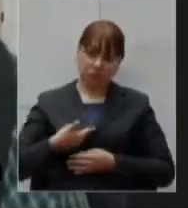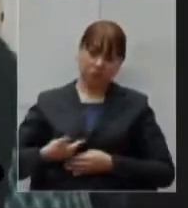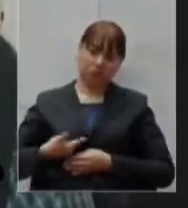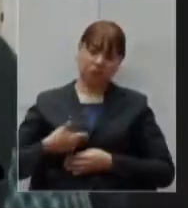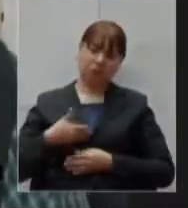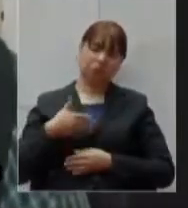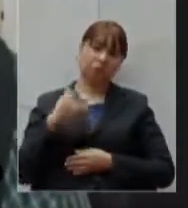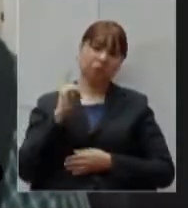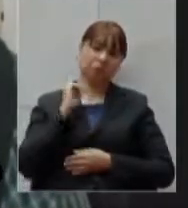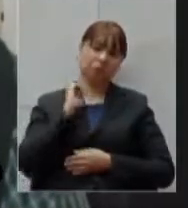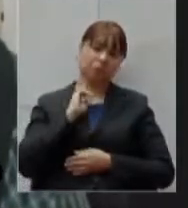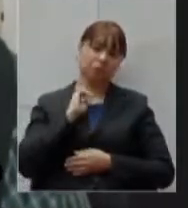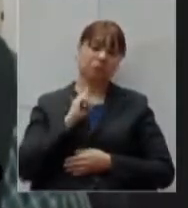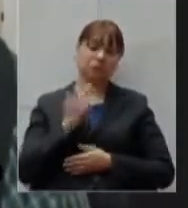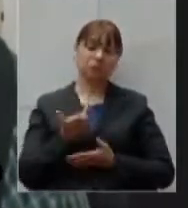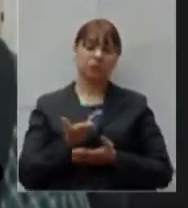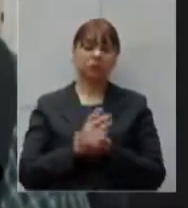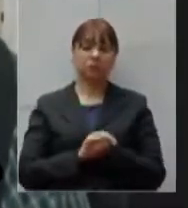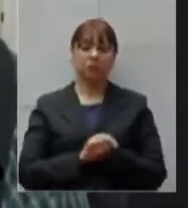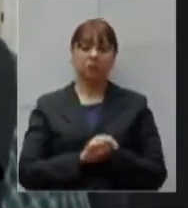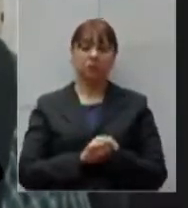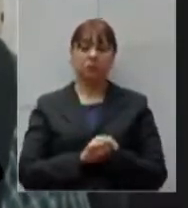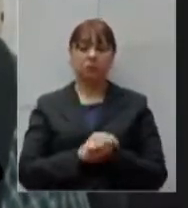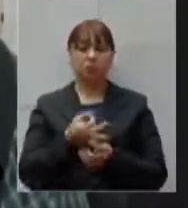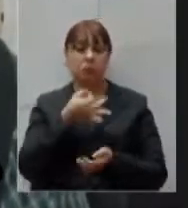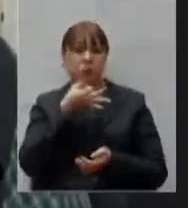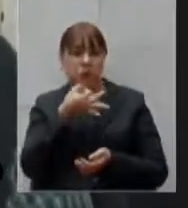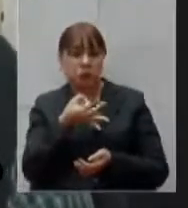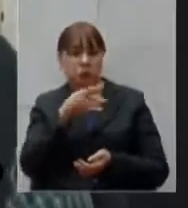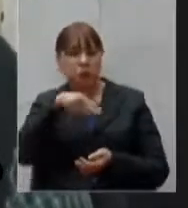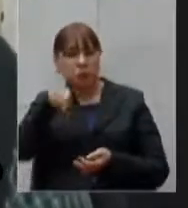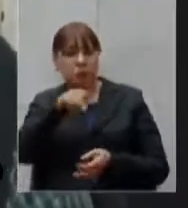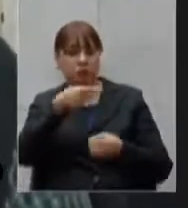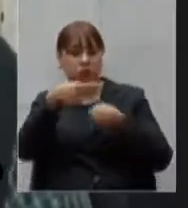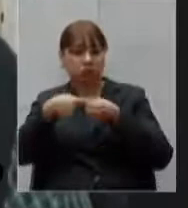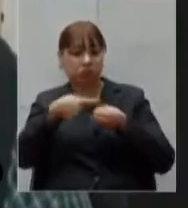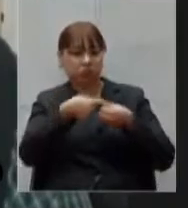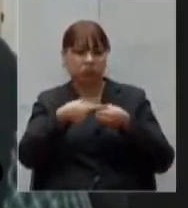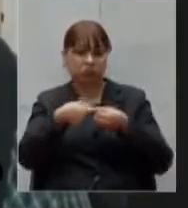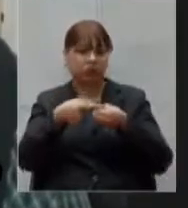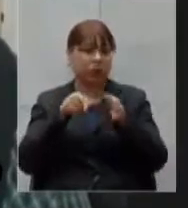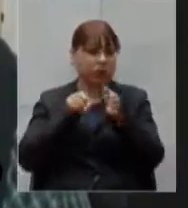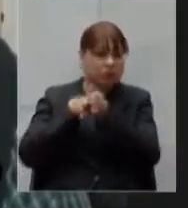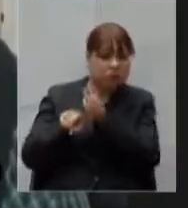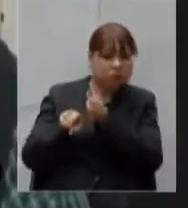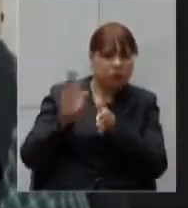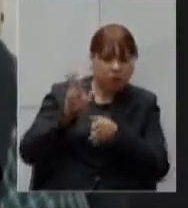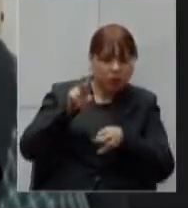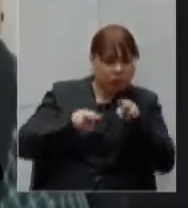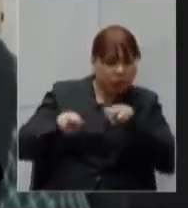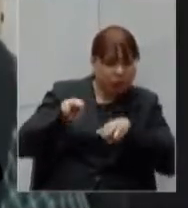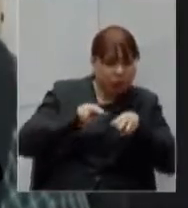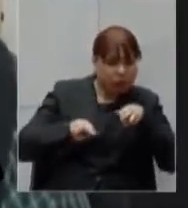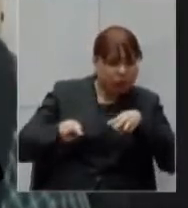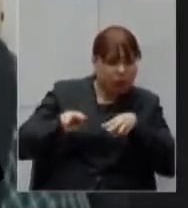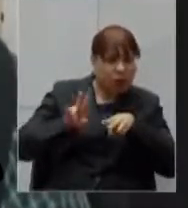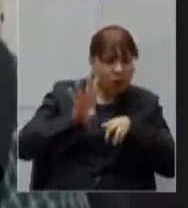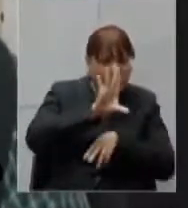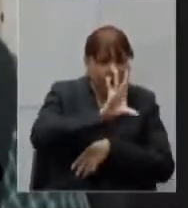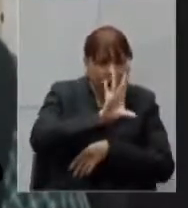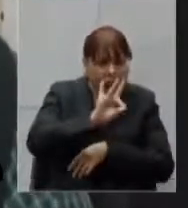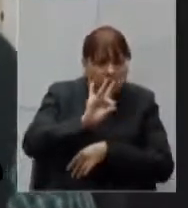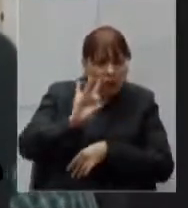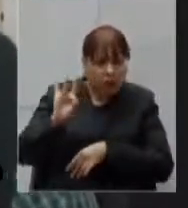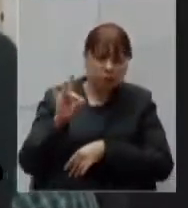Consciente e sugeriu aos municípios já foi realizada a avaliação da adesão pelos municípios